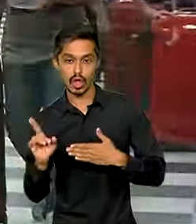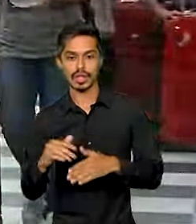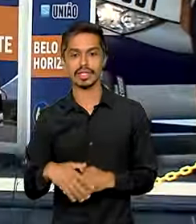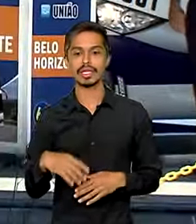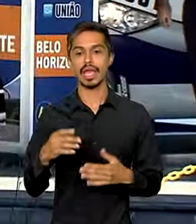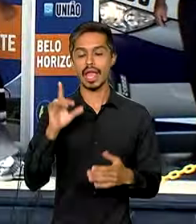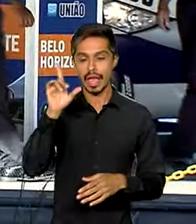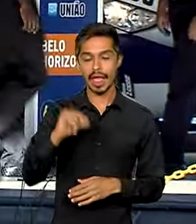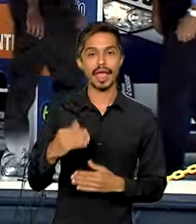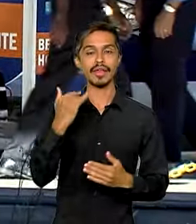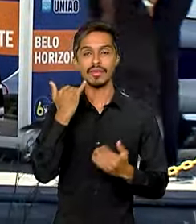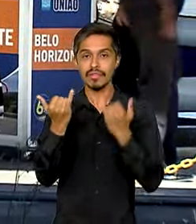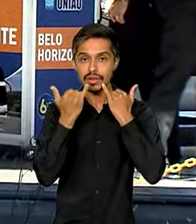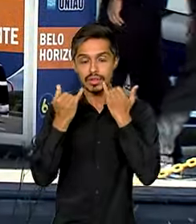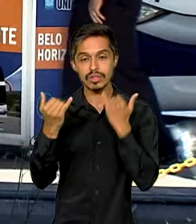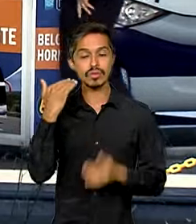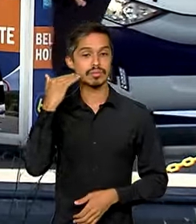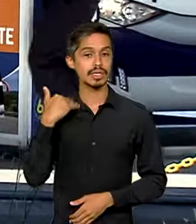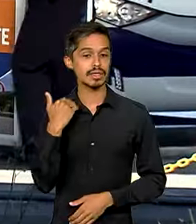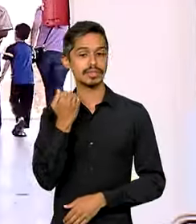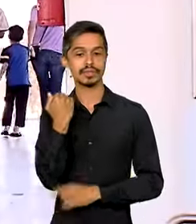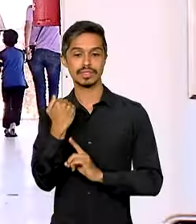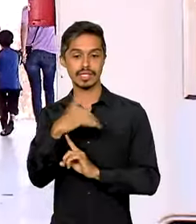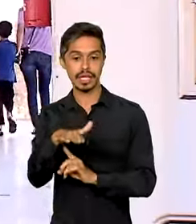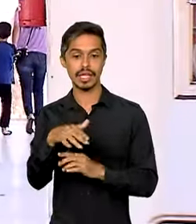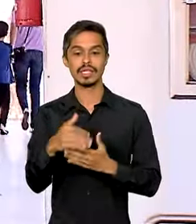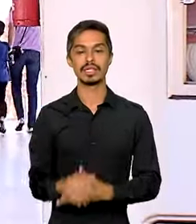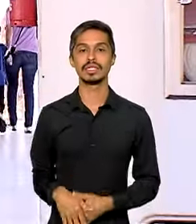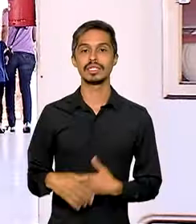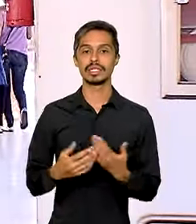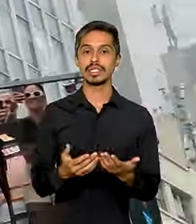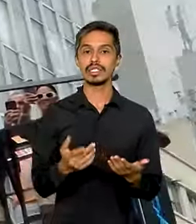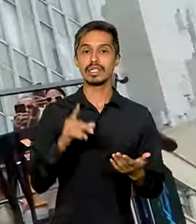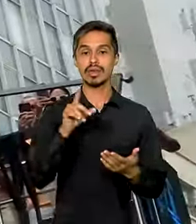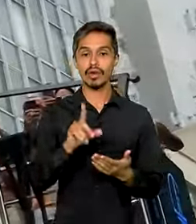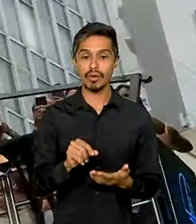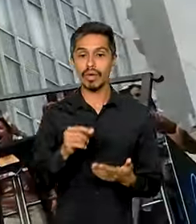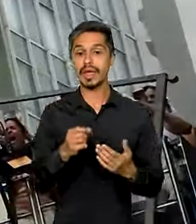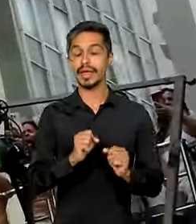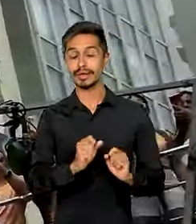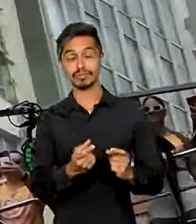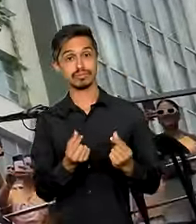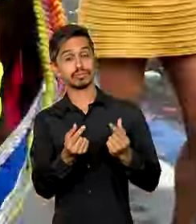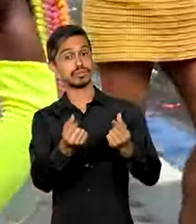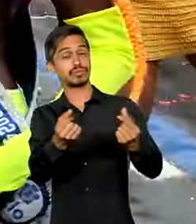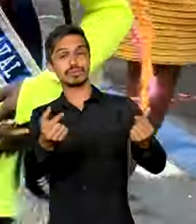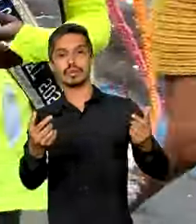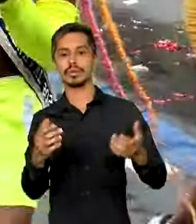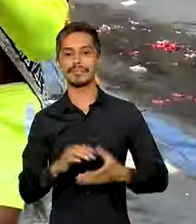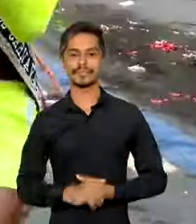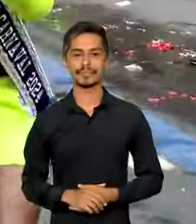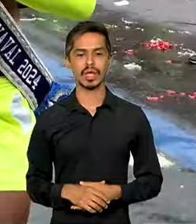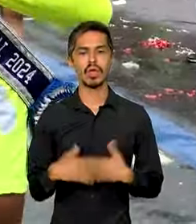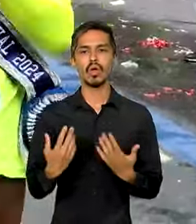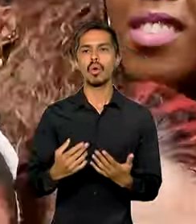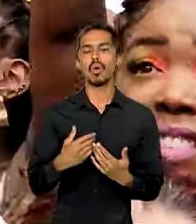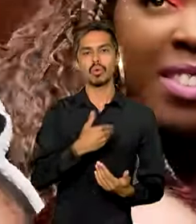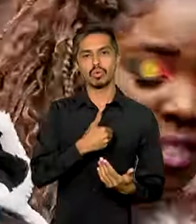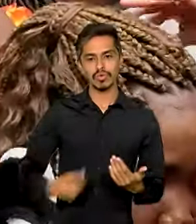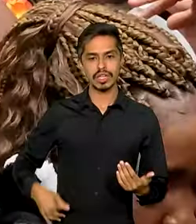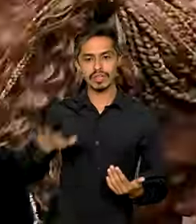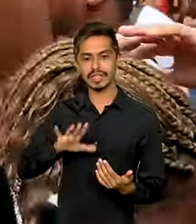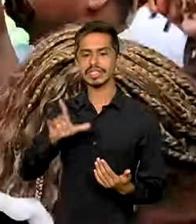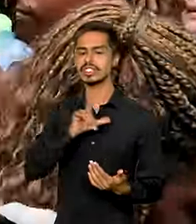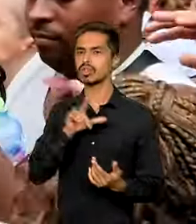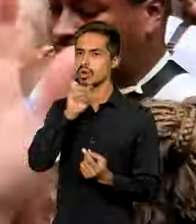Isso equivale a 34,5 bilhões de reais. O governo federal tinha até estabelecido uma meta de aumentar